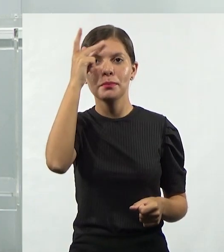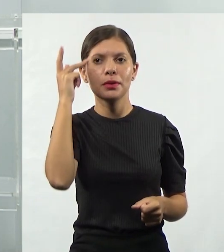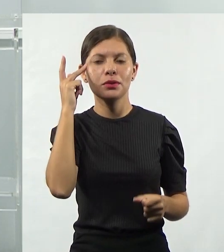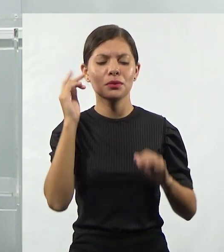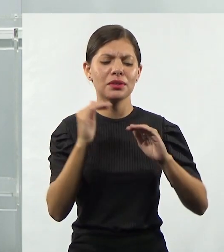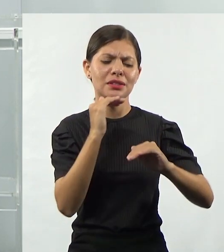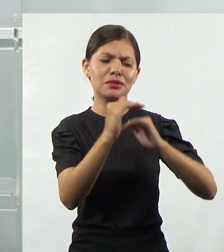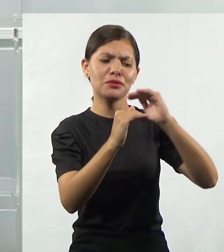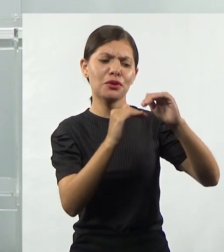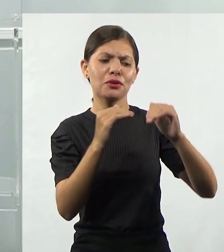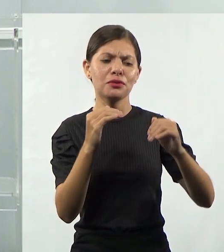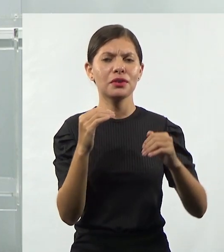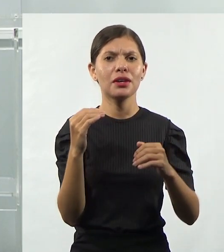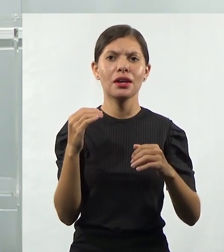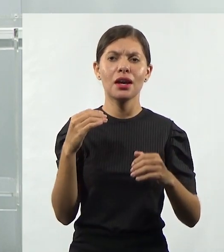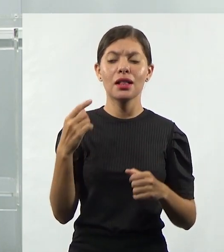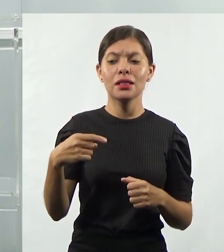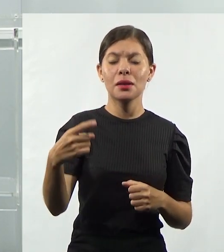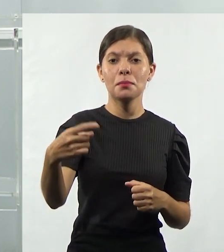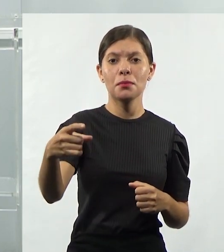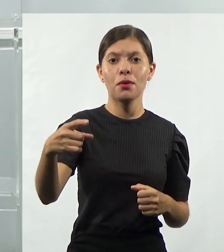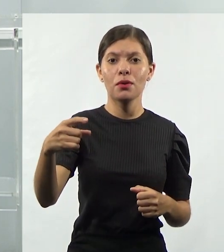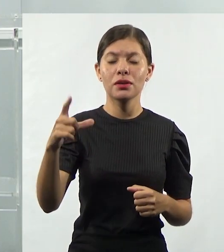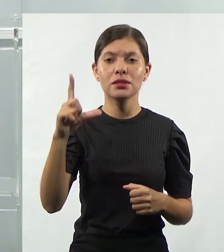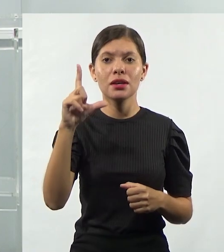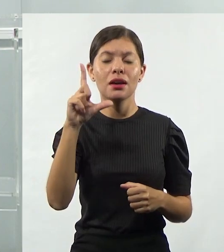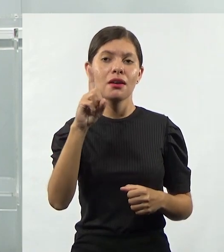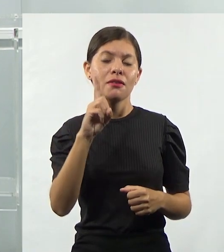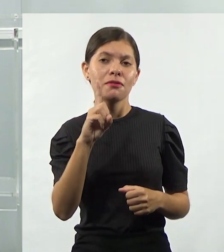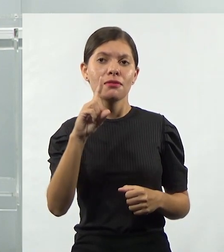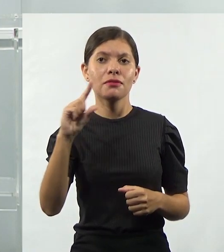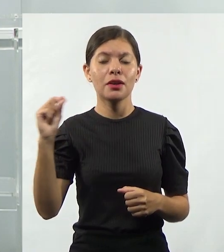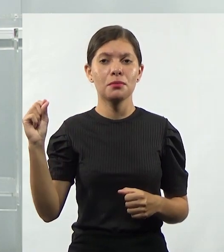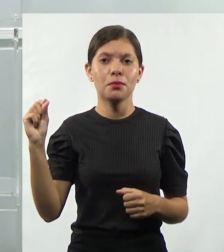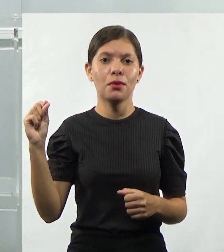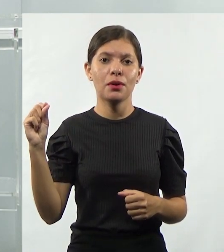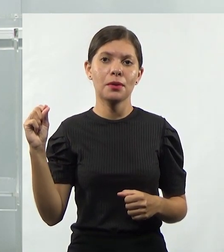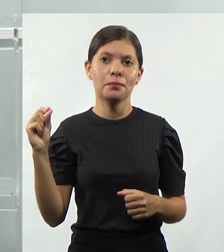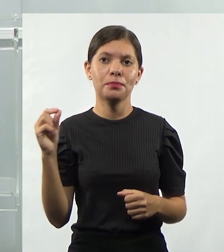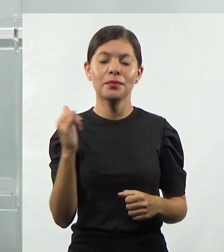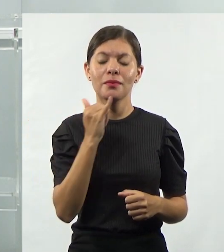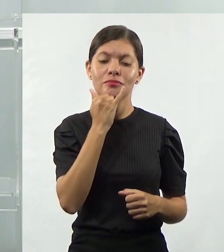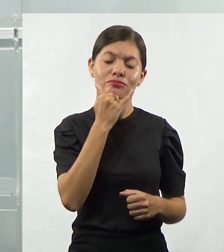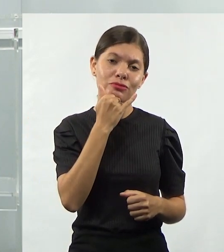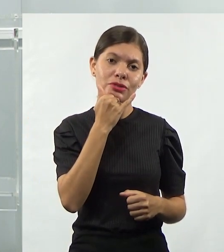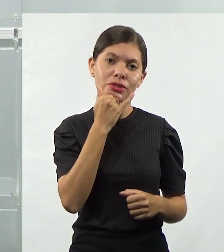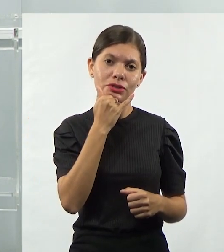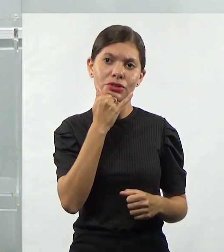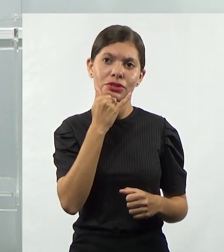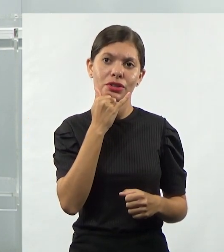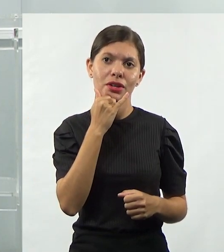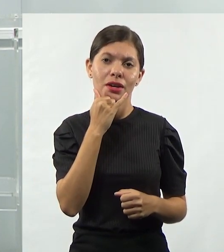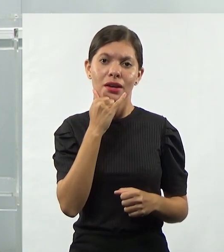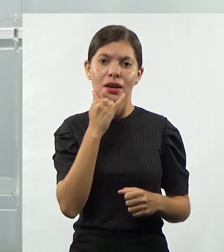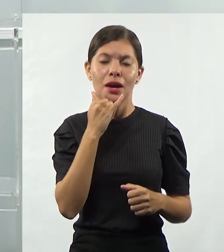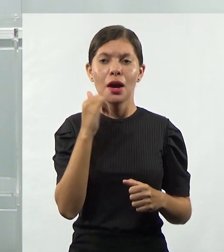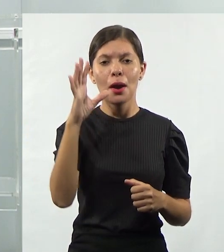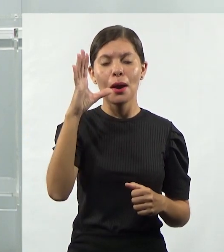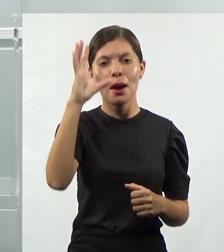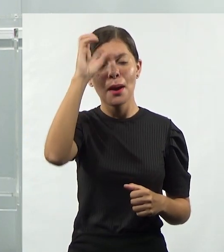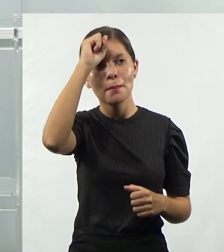porque elas levam com elas um manancial de conhecimento muito grande. Aprenderam tanto aqui conosco e daí vão